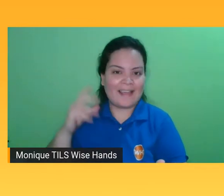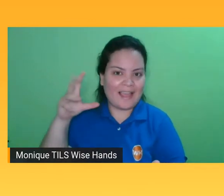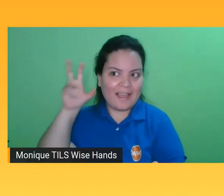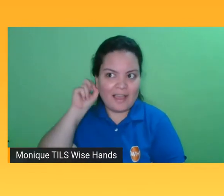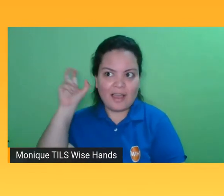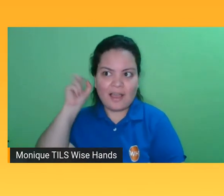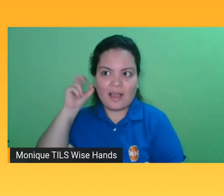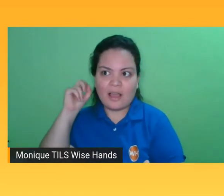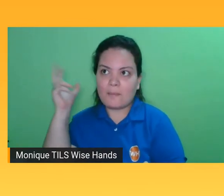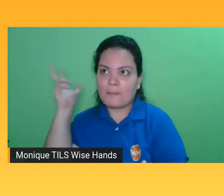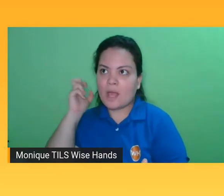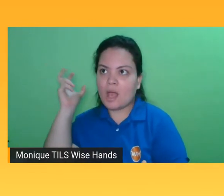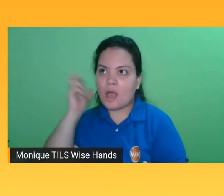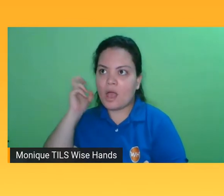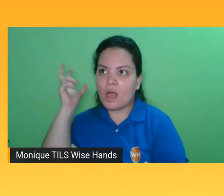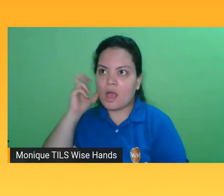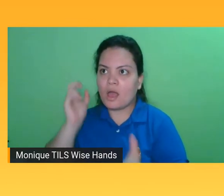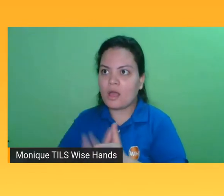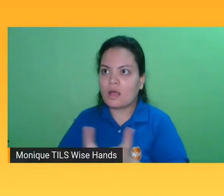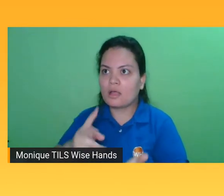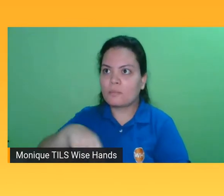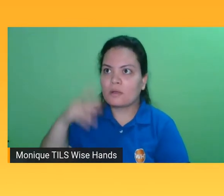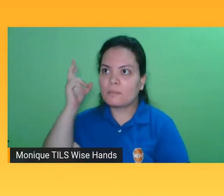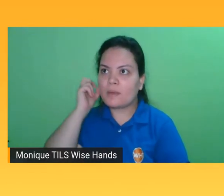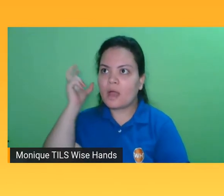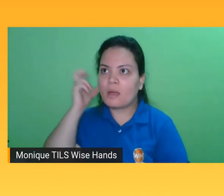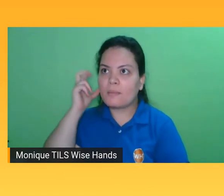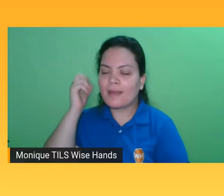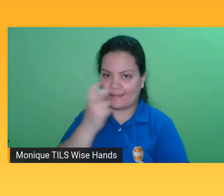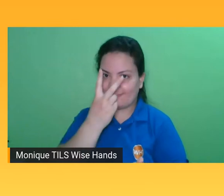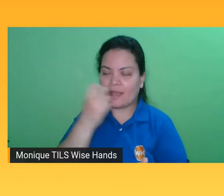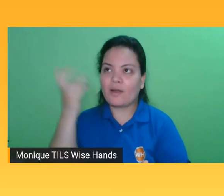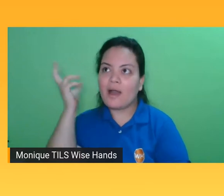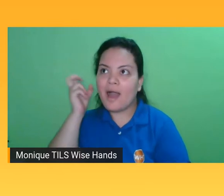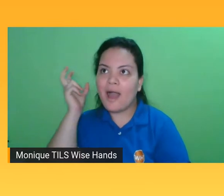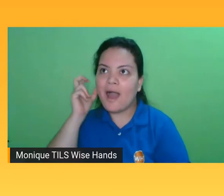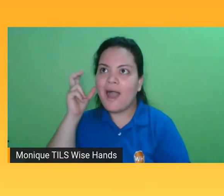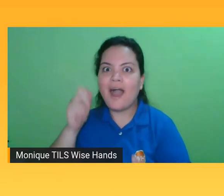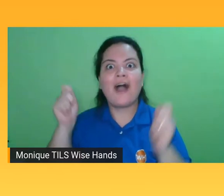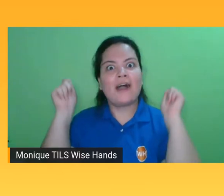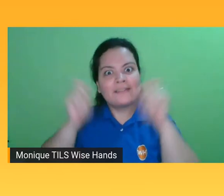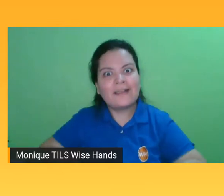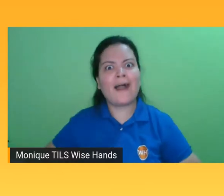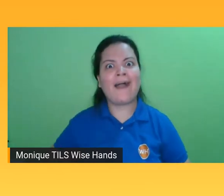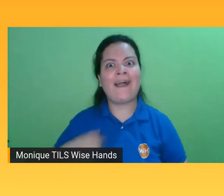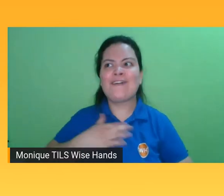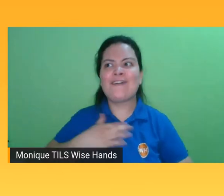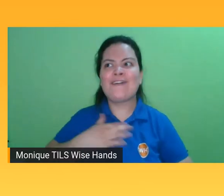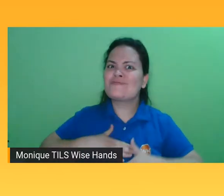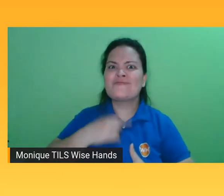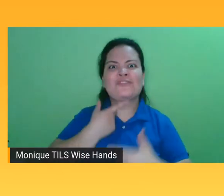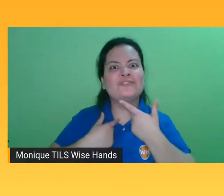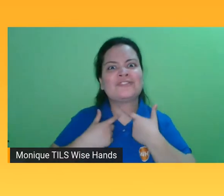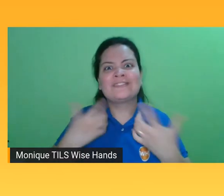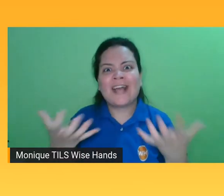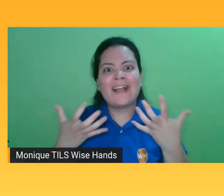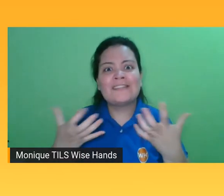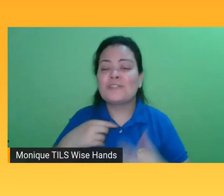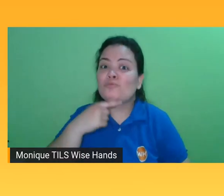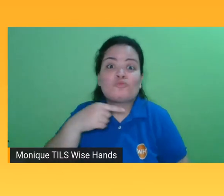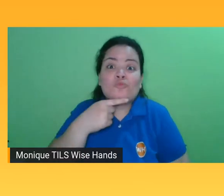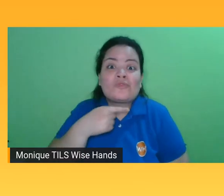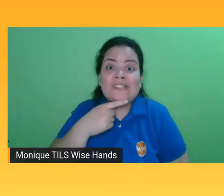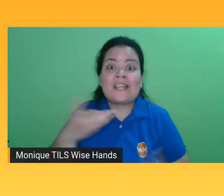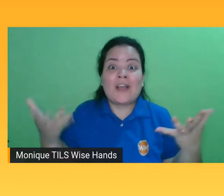voz do Ícaro Silva, eu consigo ter acesso aos livros e tem sido uma jornada muito emocionante de contato.